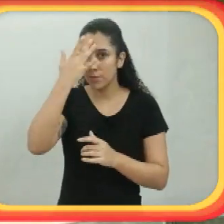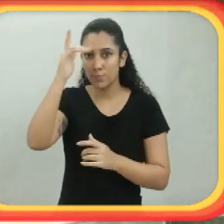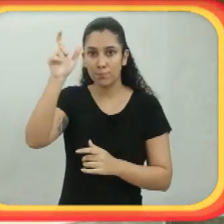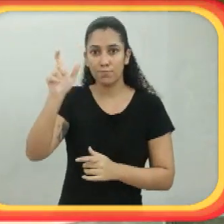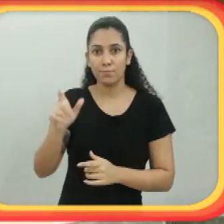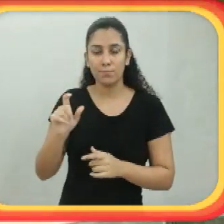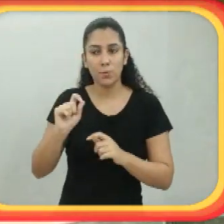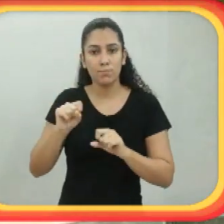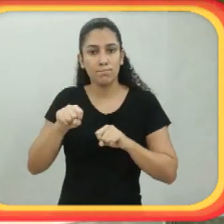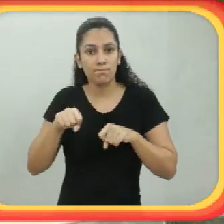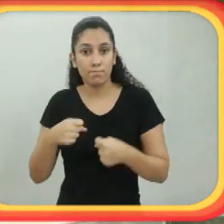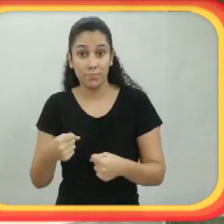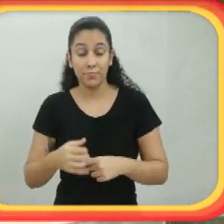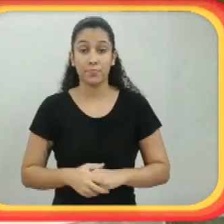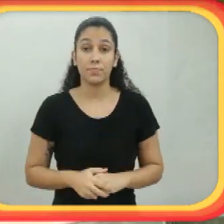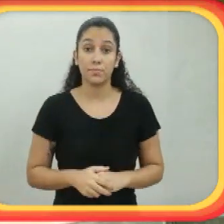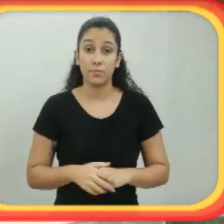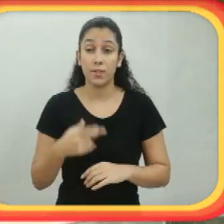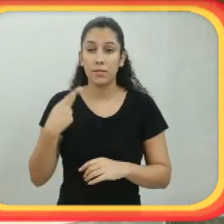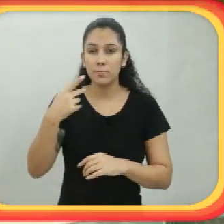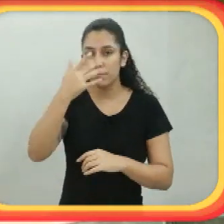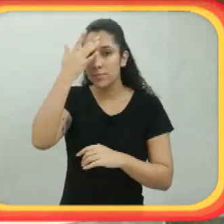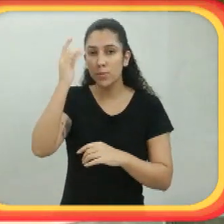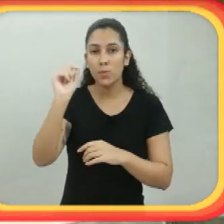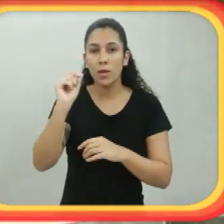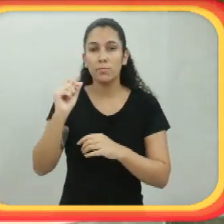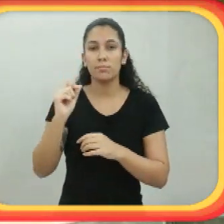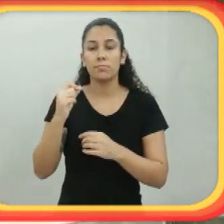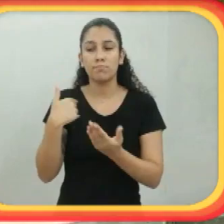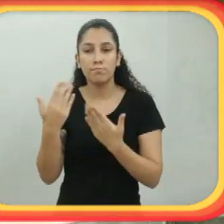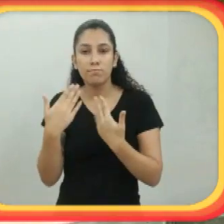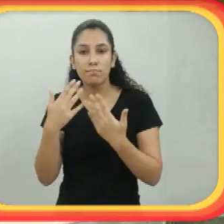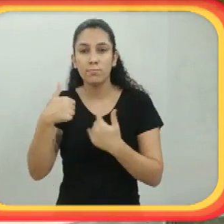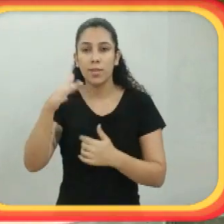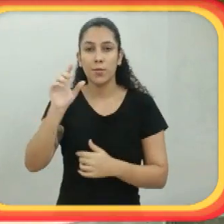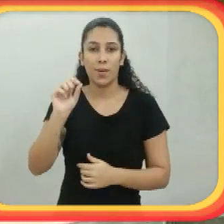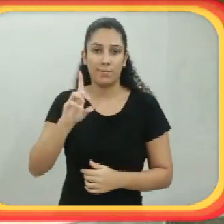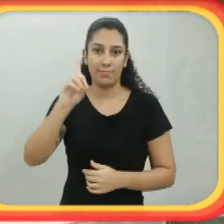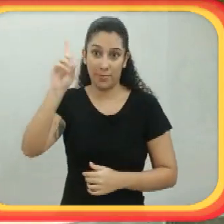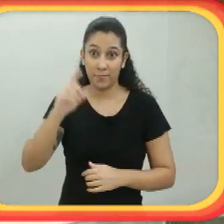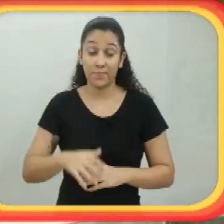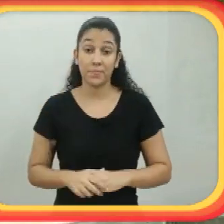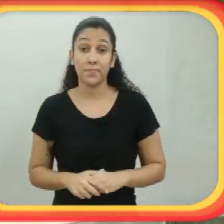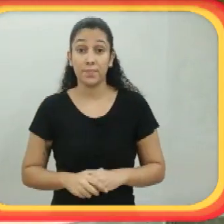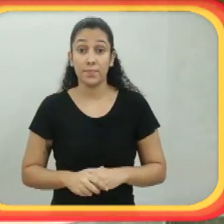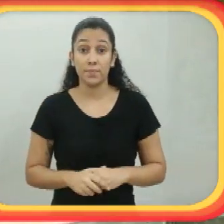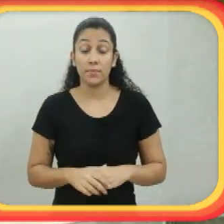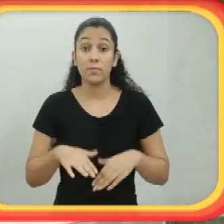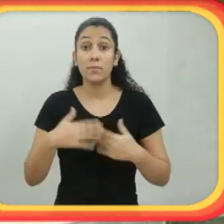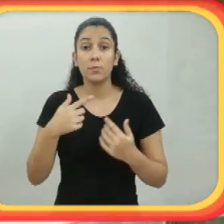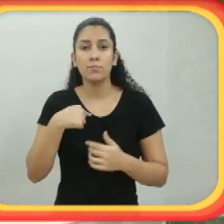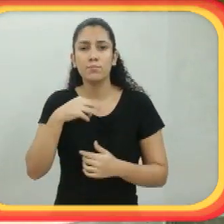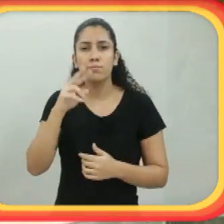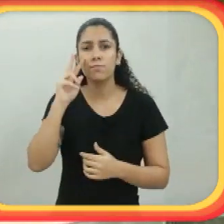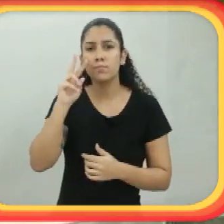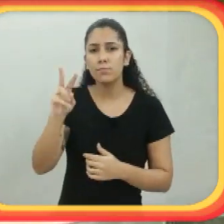passava o dia inteiro levantando o braço. Quando passava alguém, eu, baixa meu braço, por favor. Aí baixava.